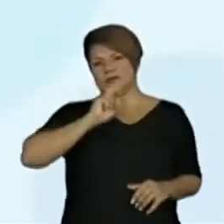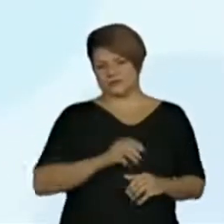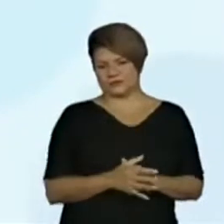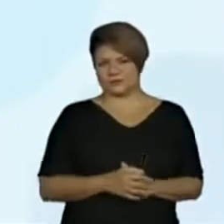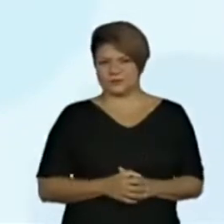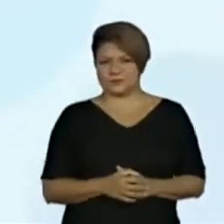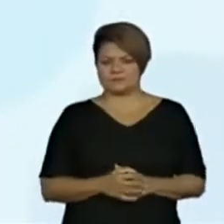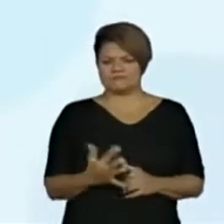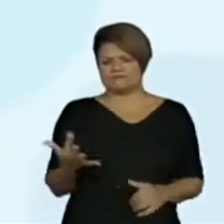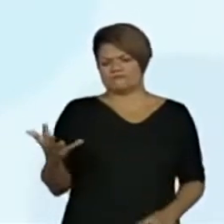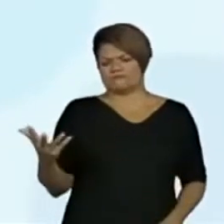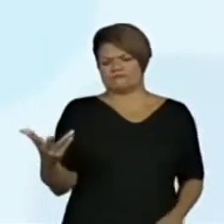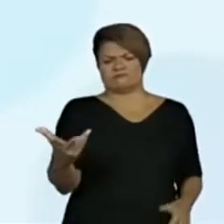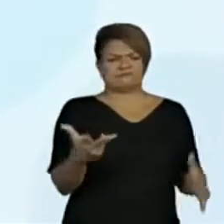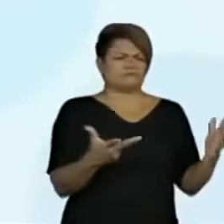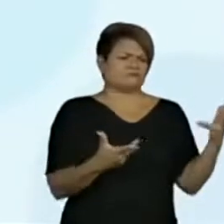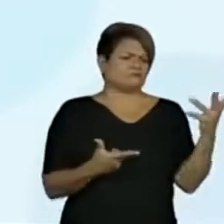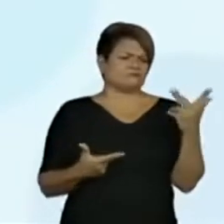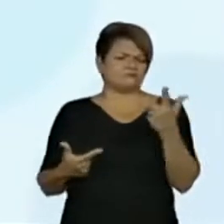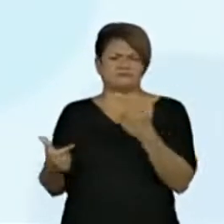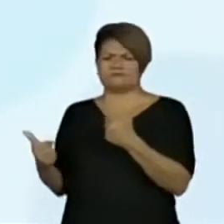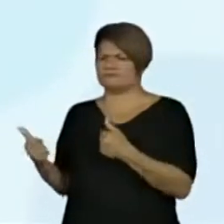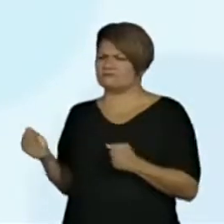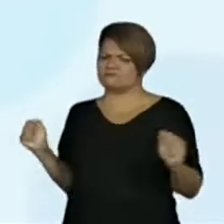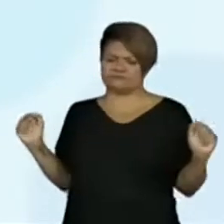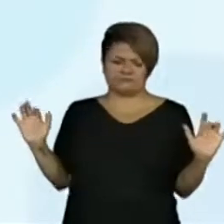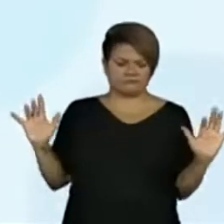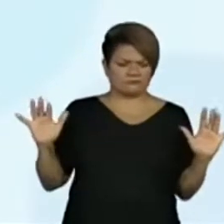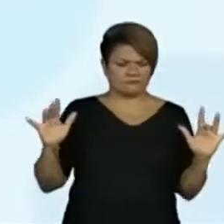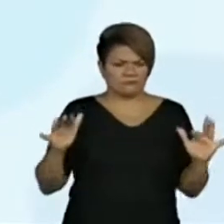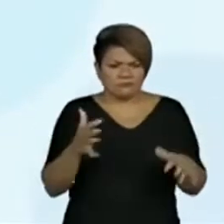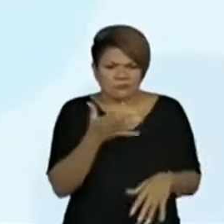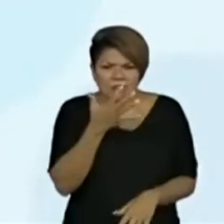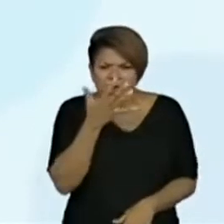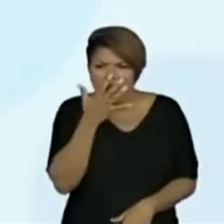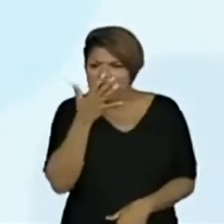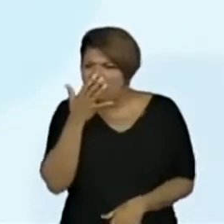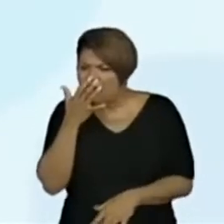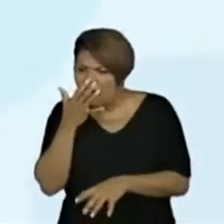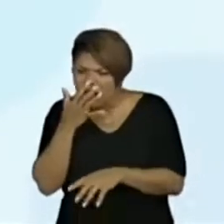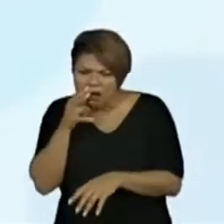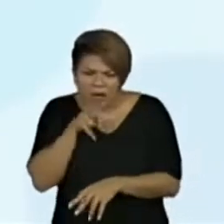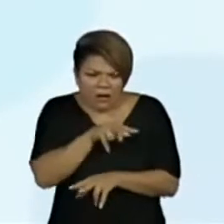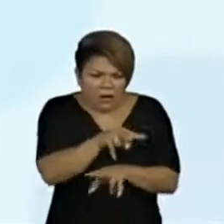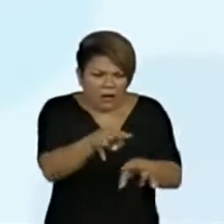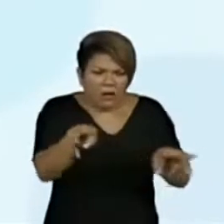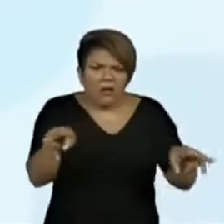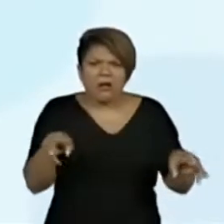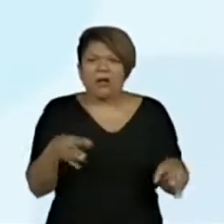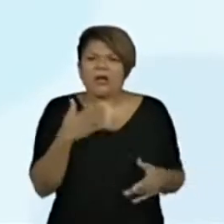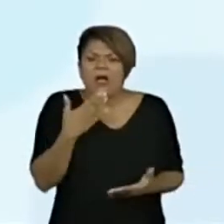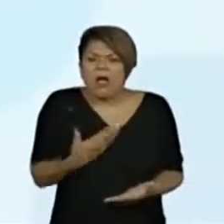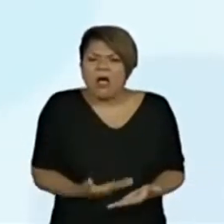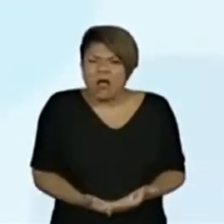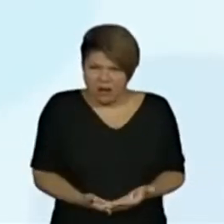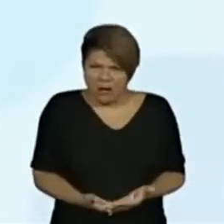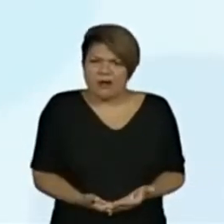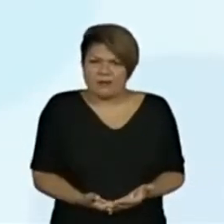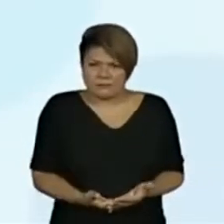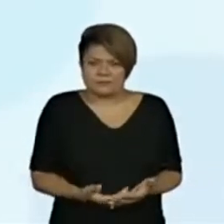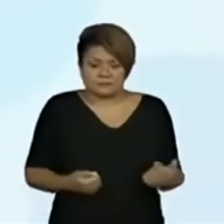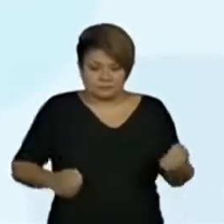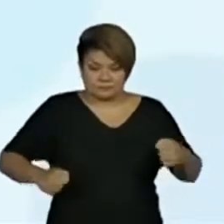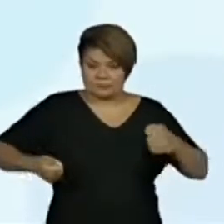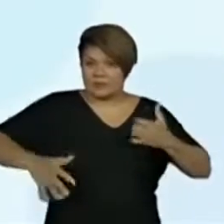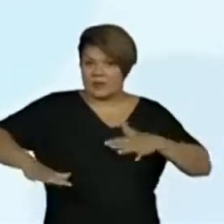qualquer visitante quando se aproximava do tal lago que deu nome ao reino. Então,